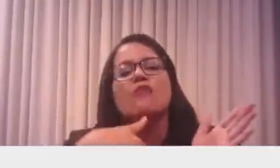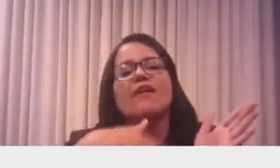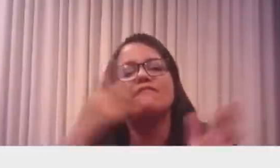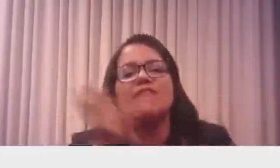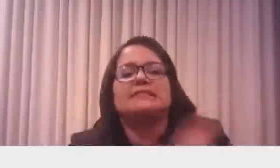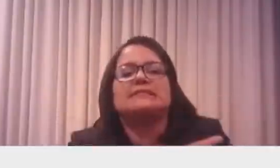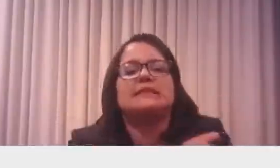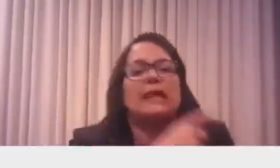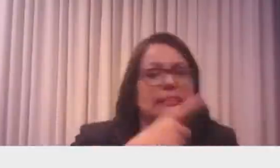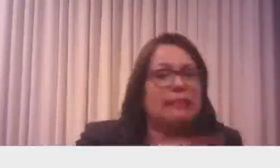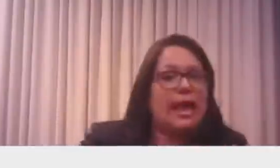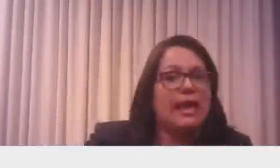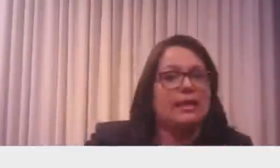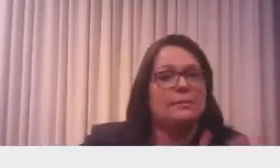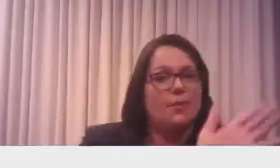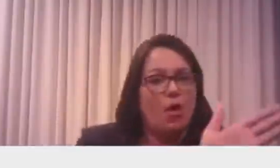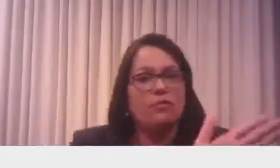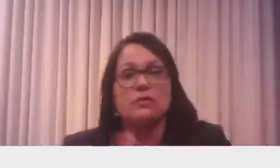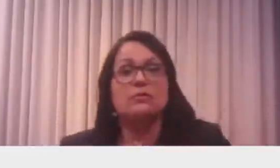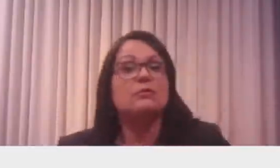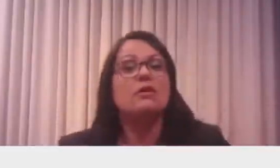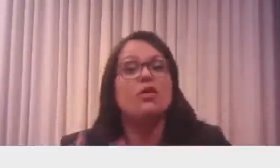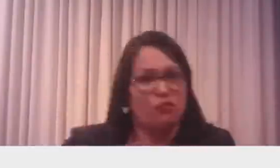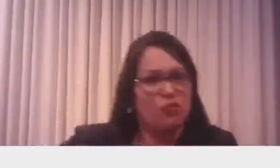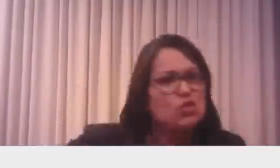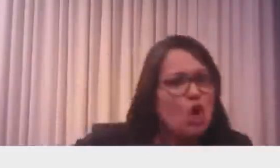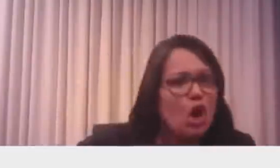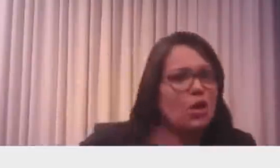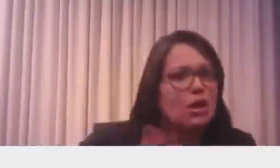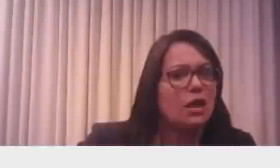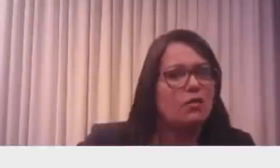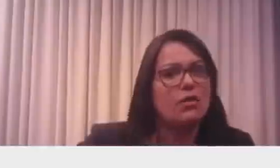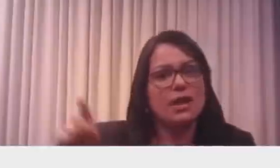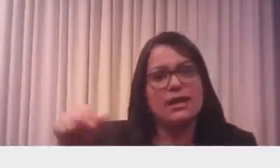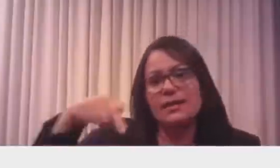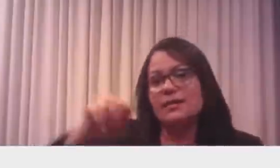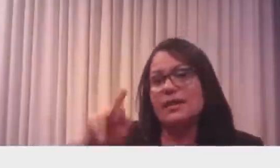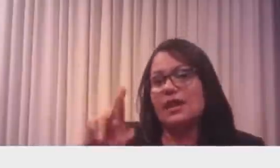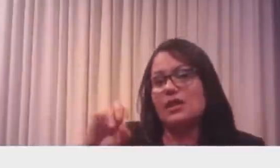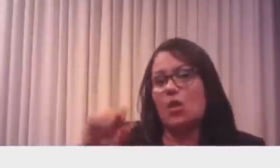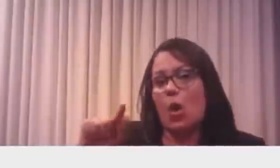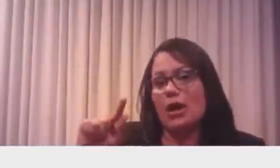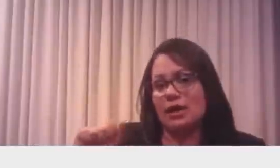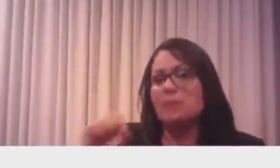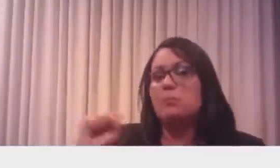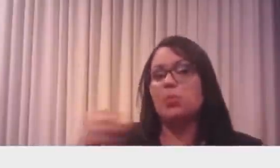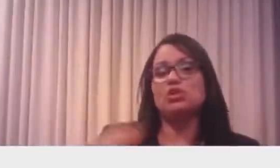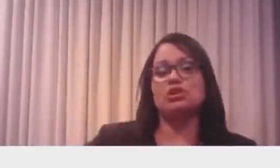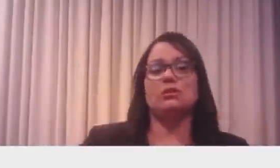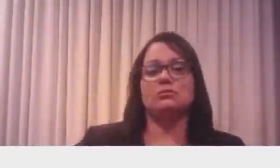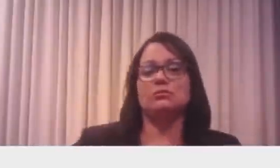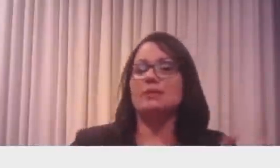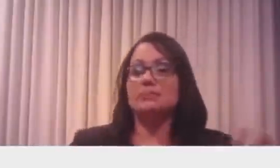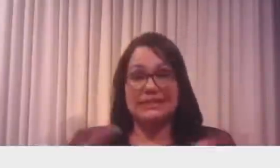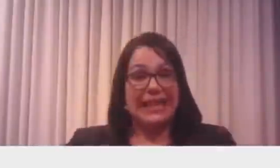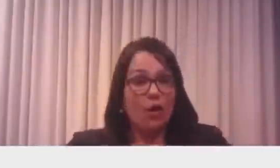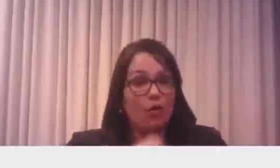Funciona? O Queiroga podia estar andando por aí à vontade, outras pessoas não. Quem tem mais chance de